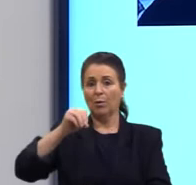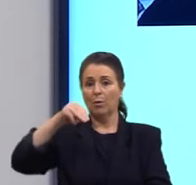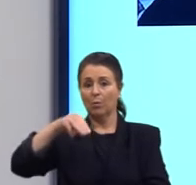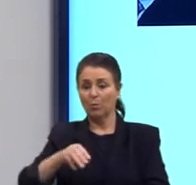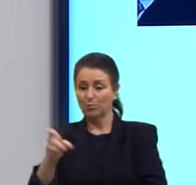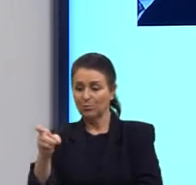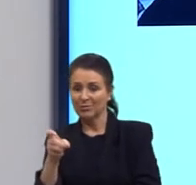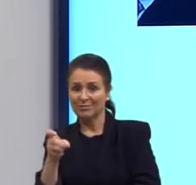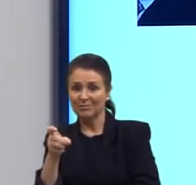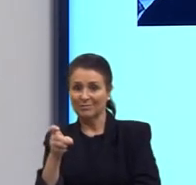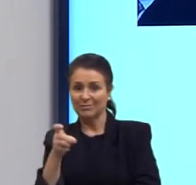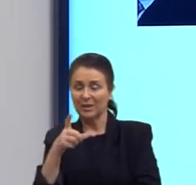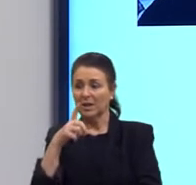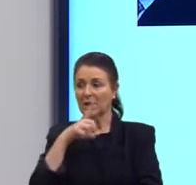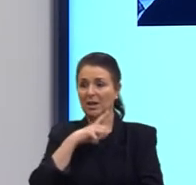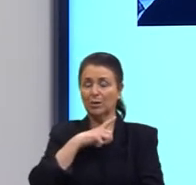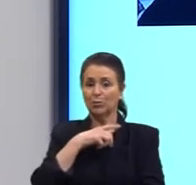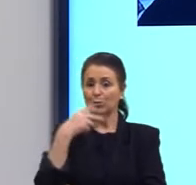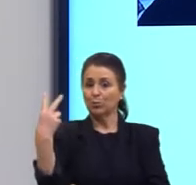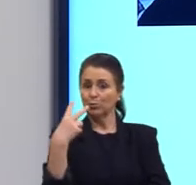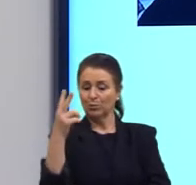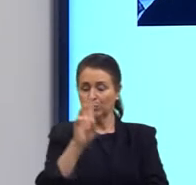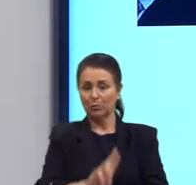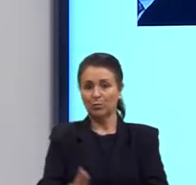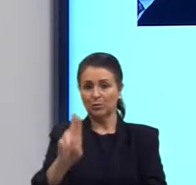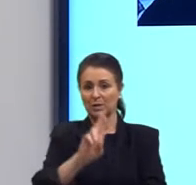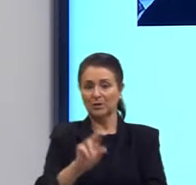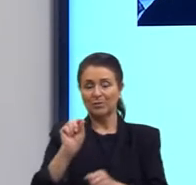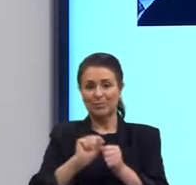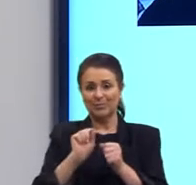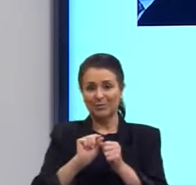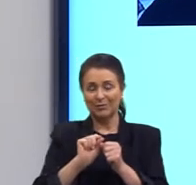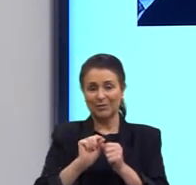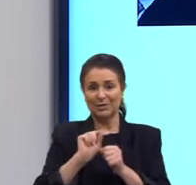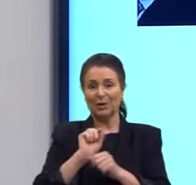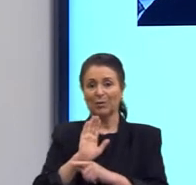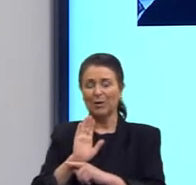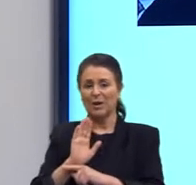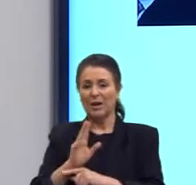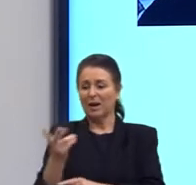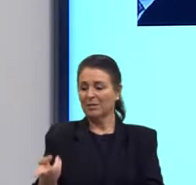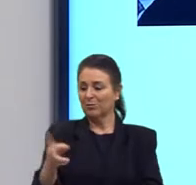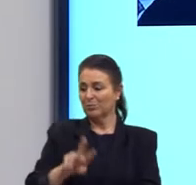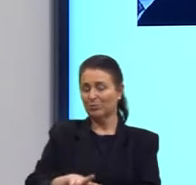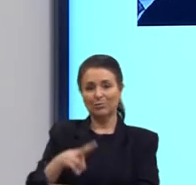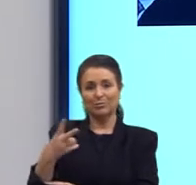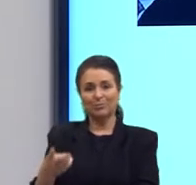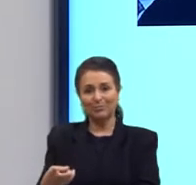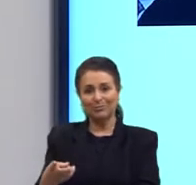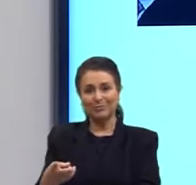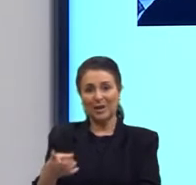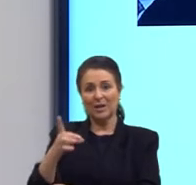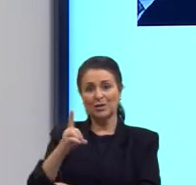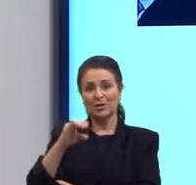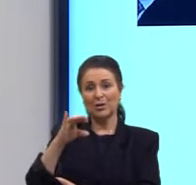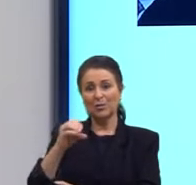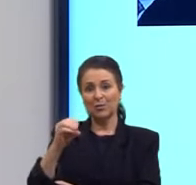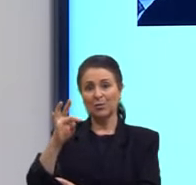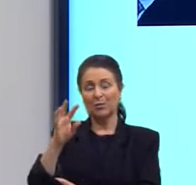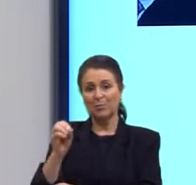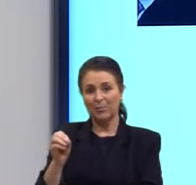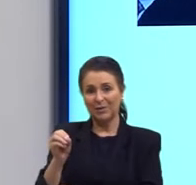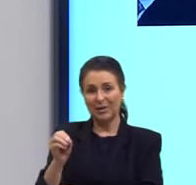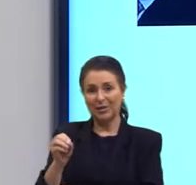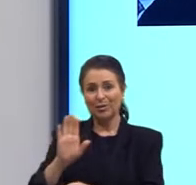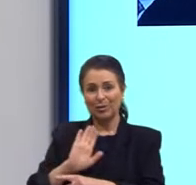-Men, esses dois foram usados para fazer aquela dicotomia, aquela dualidade entre o Xavier e